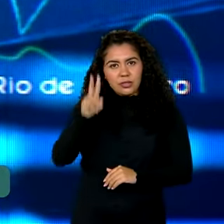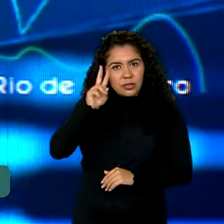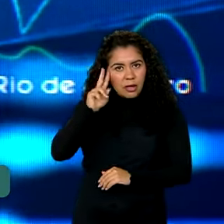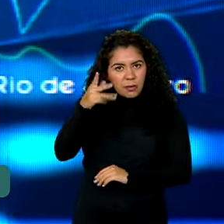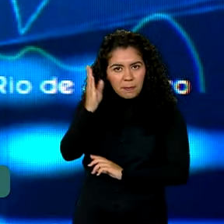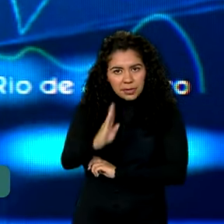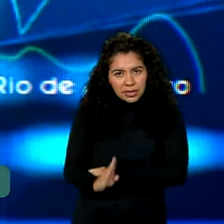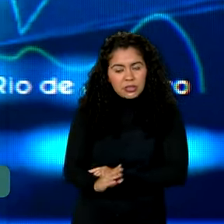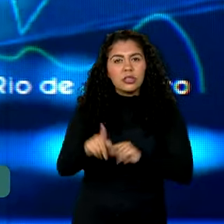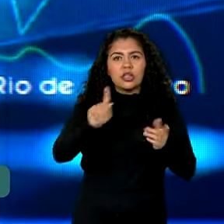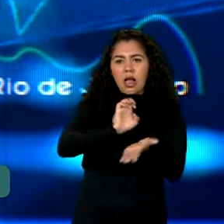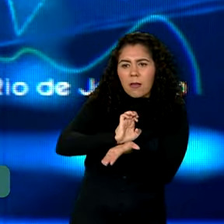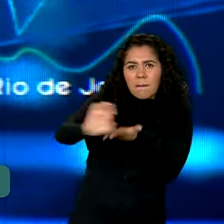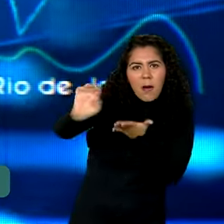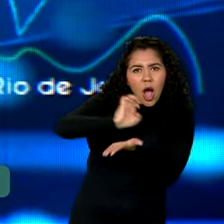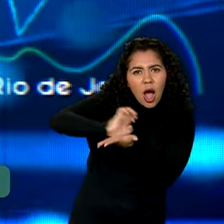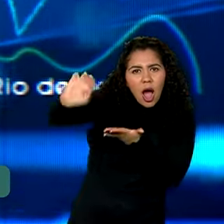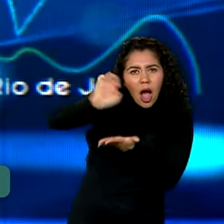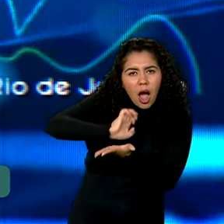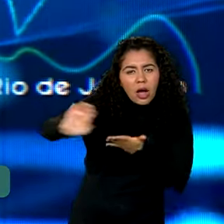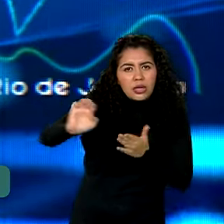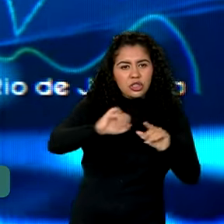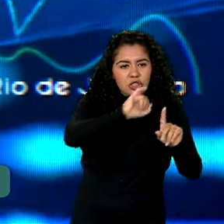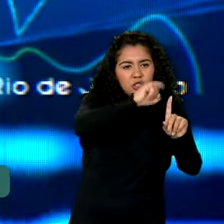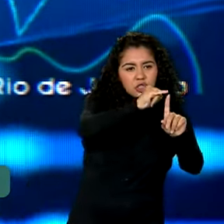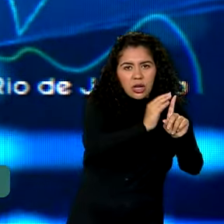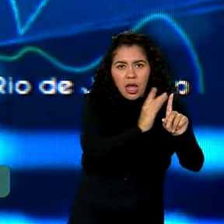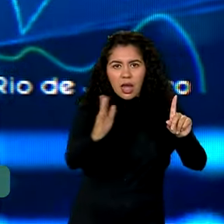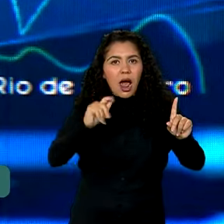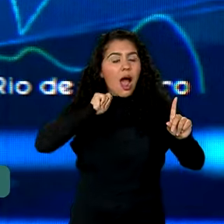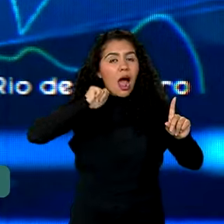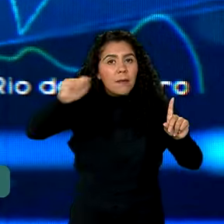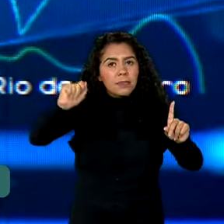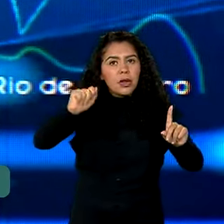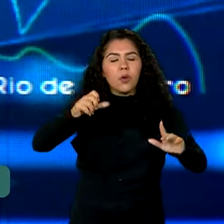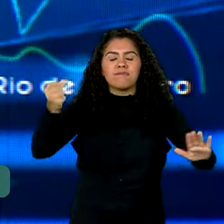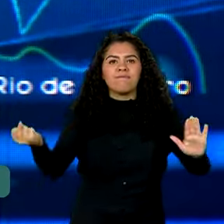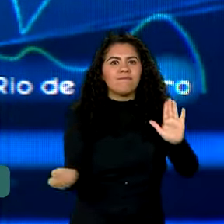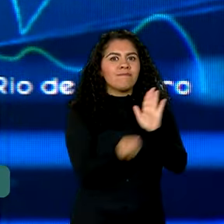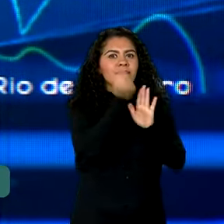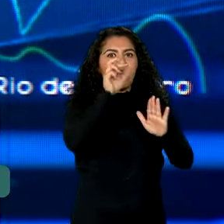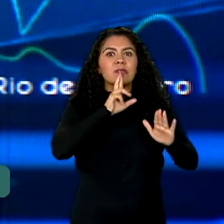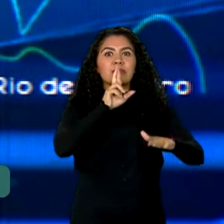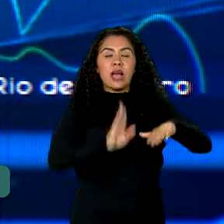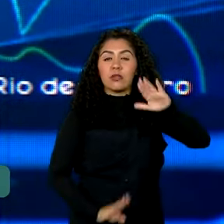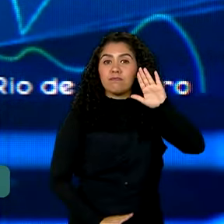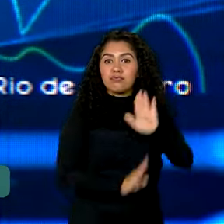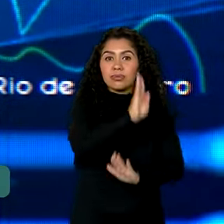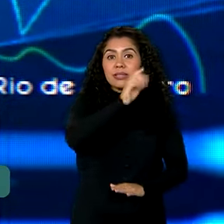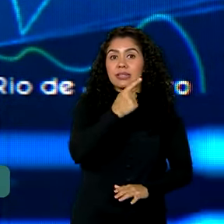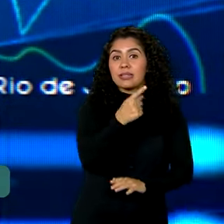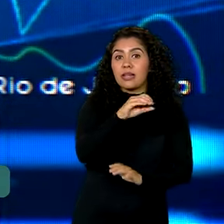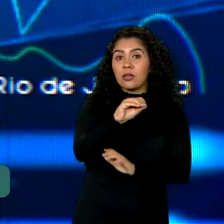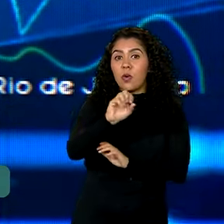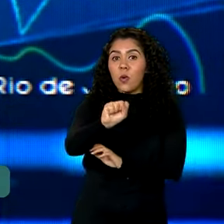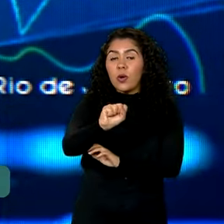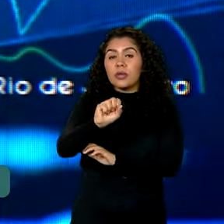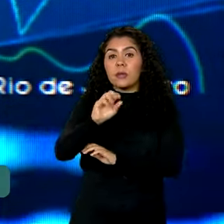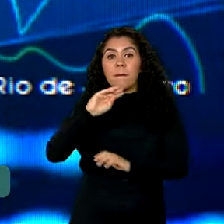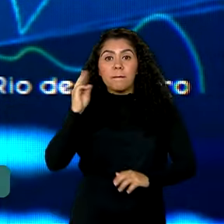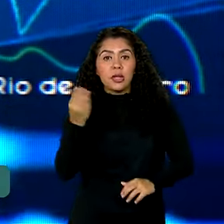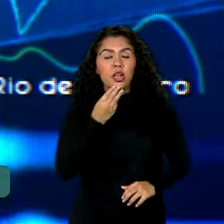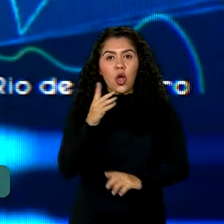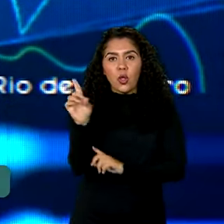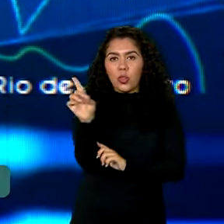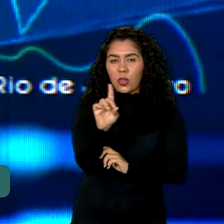exportações entre janeiro e abril deste ano alcançaram a marca recorde de 108 bilhões de dólares com o